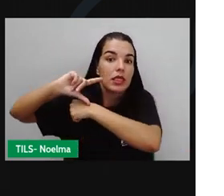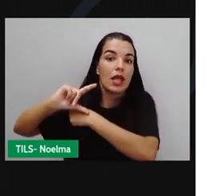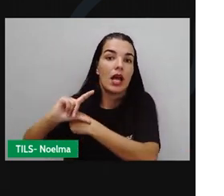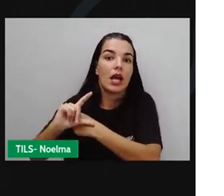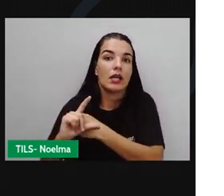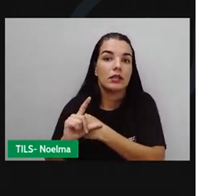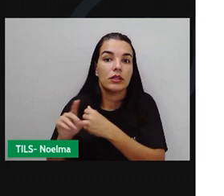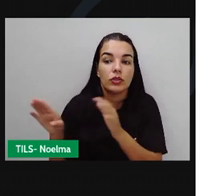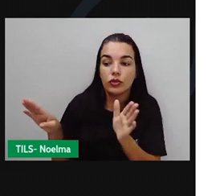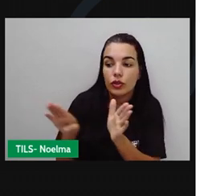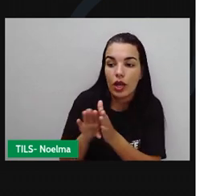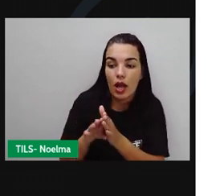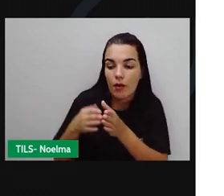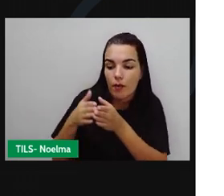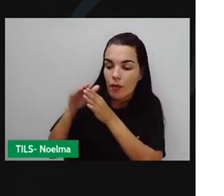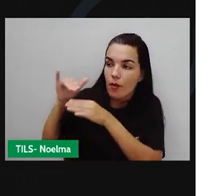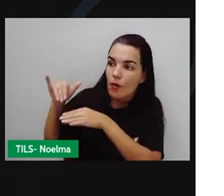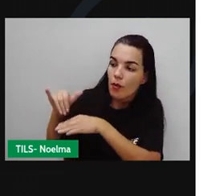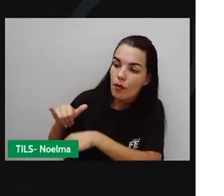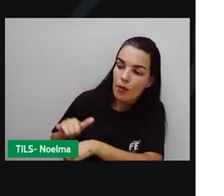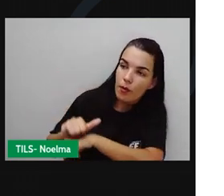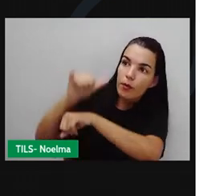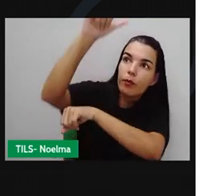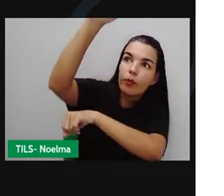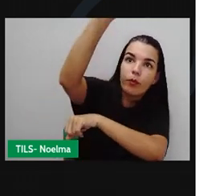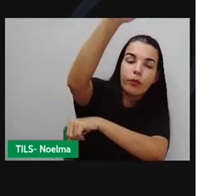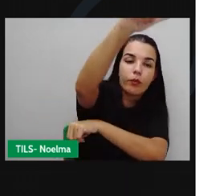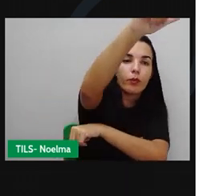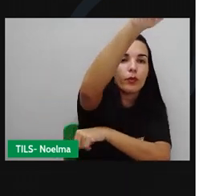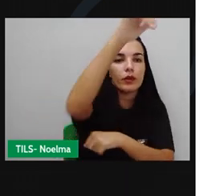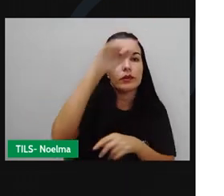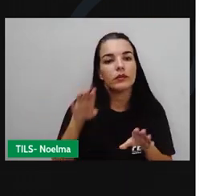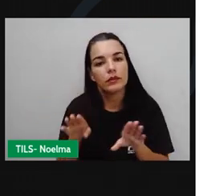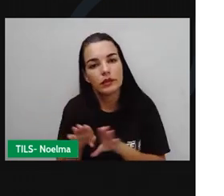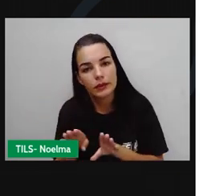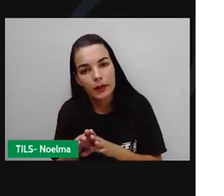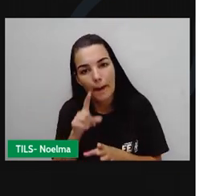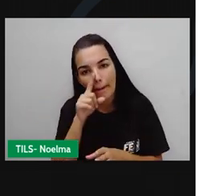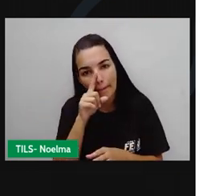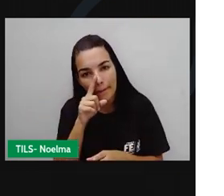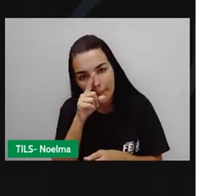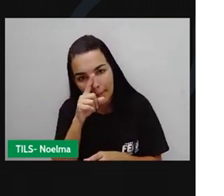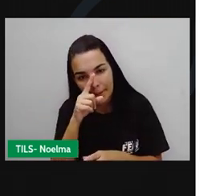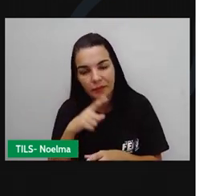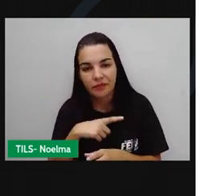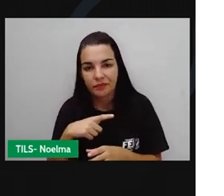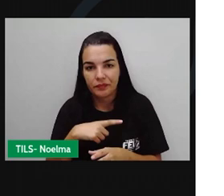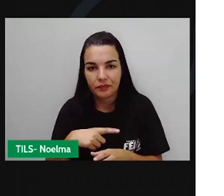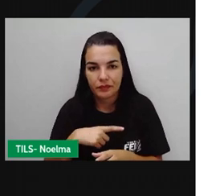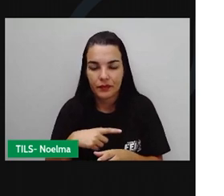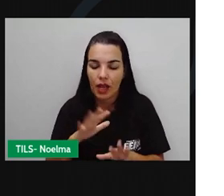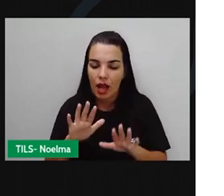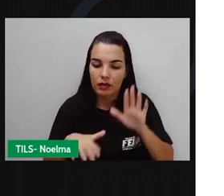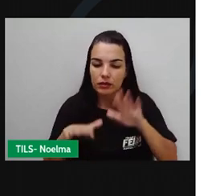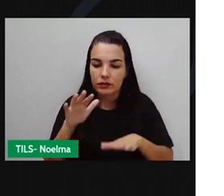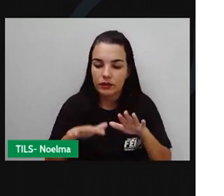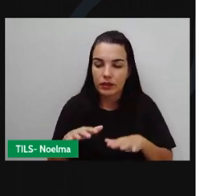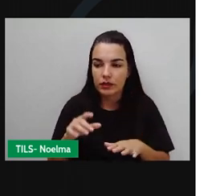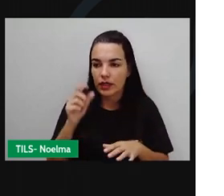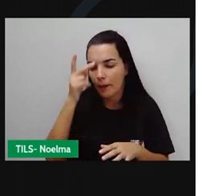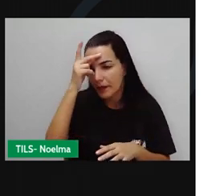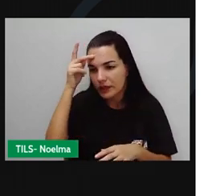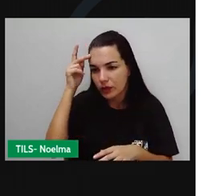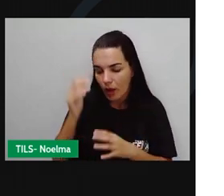planejamento de escala de voo em virtude de uma arremetida, tudo em virtude do balão. Então, são consequências que, de repente, quem está soltando aquele balão não consegue